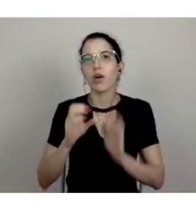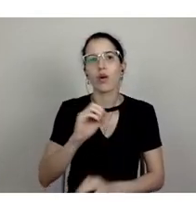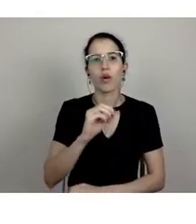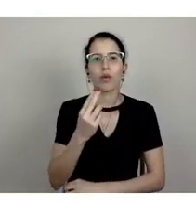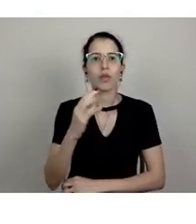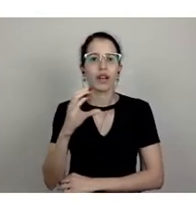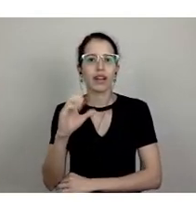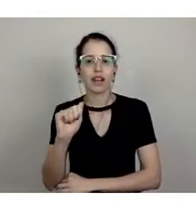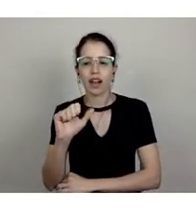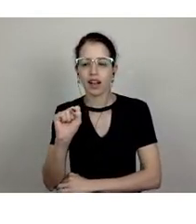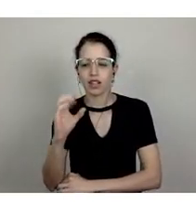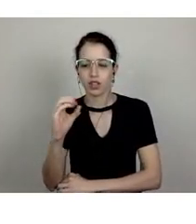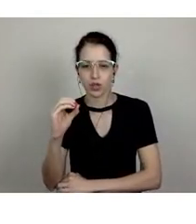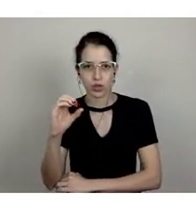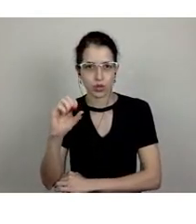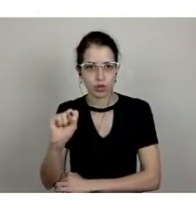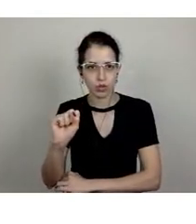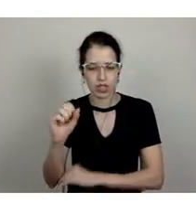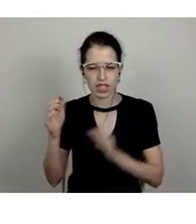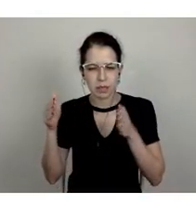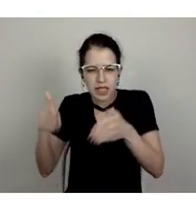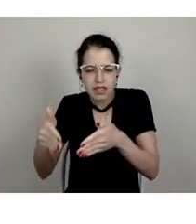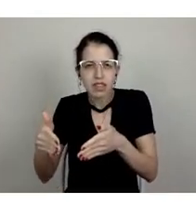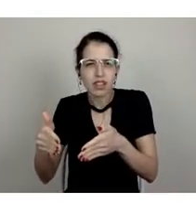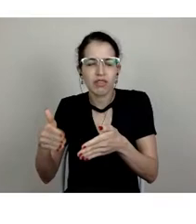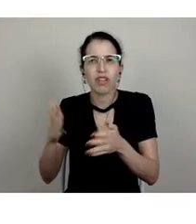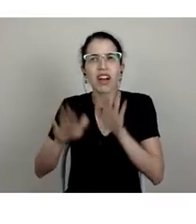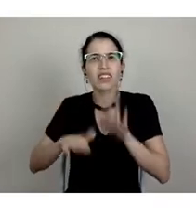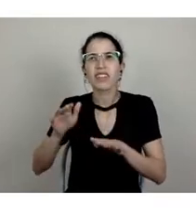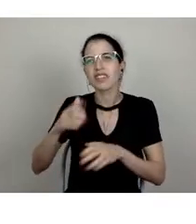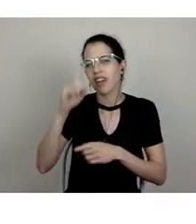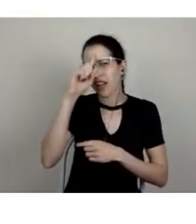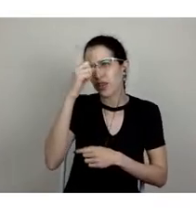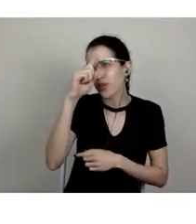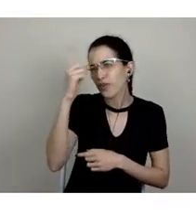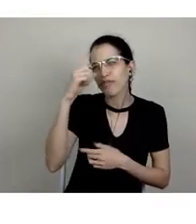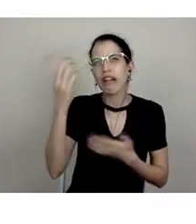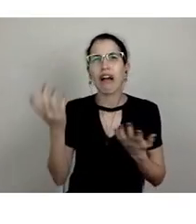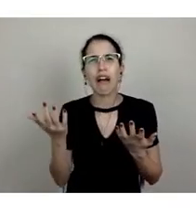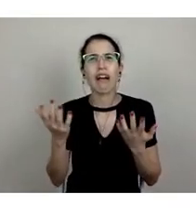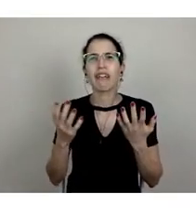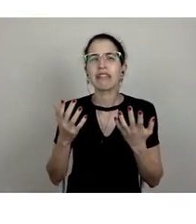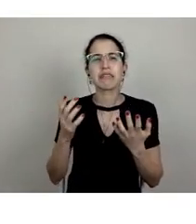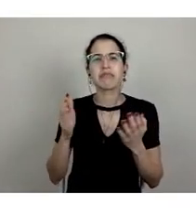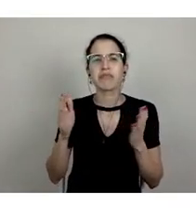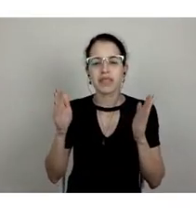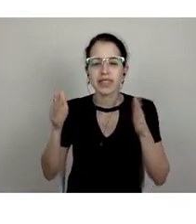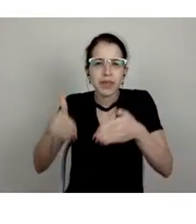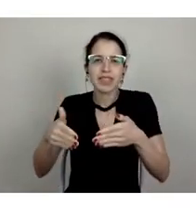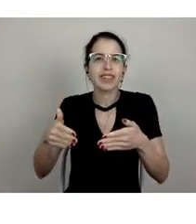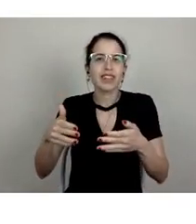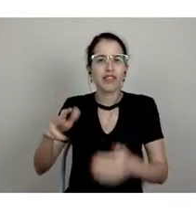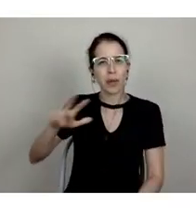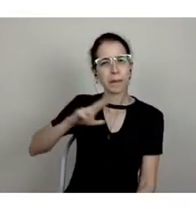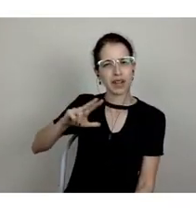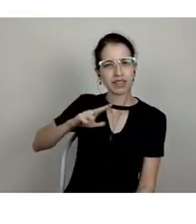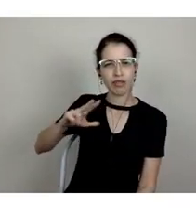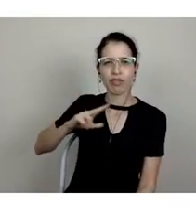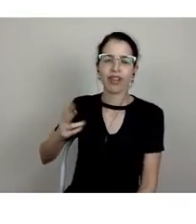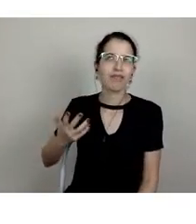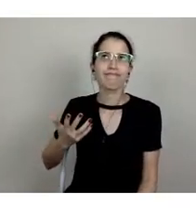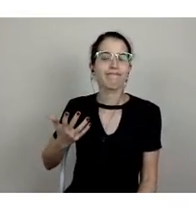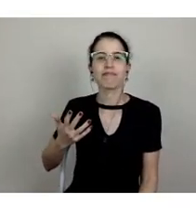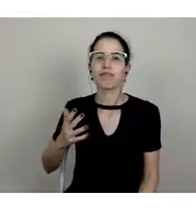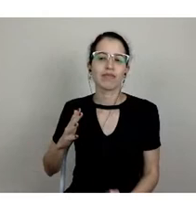aqueles, alguns casos específicos, muitas dúvidas relativas a casos bastante específicos de algumas pessoas foram enviadas, nós não